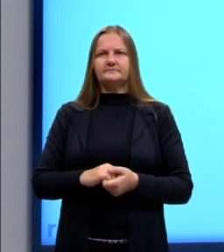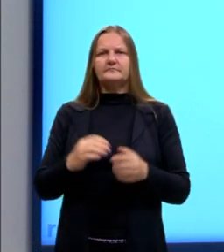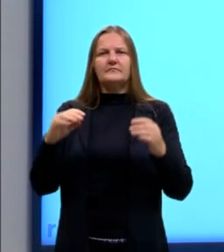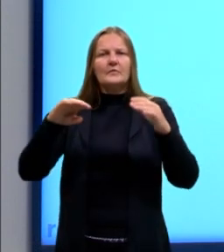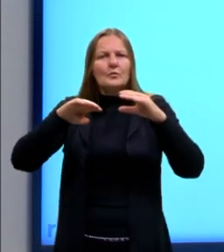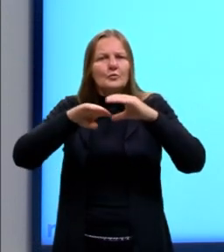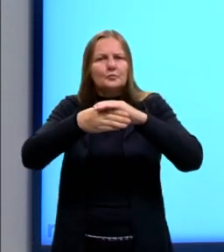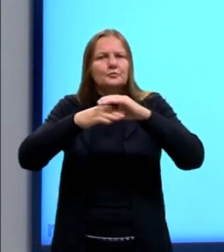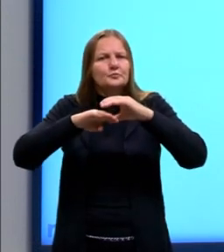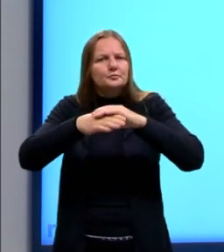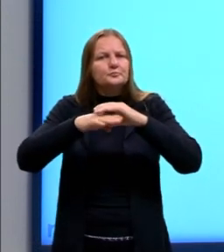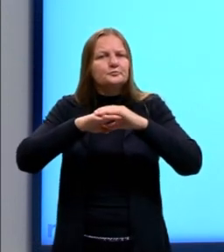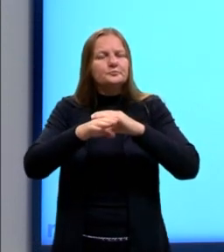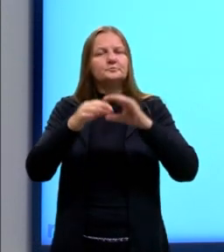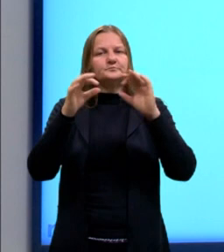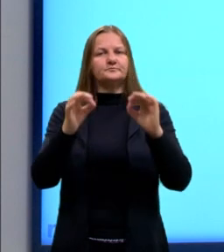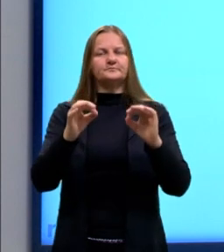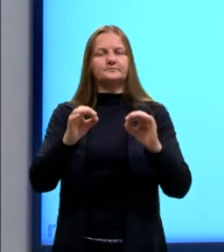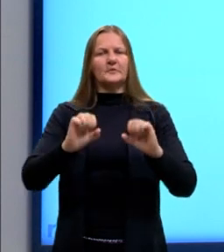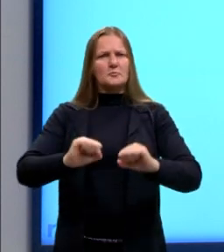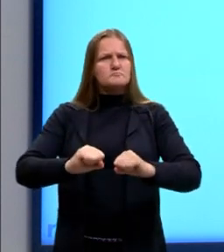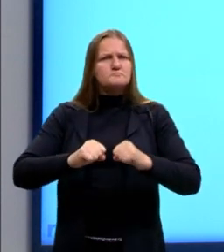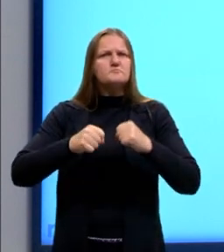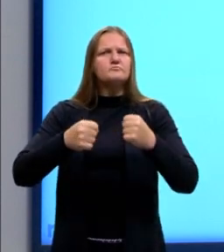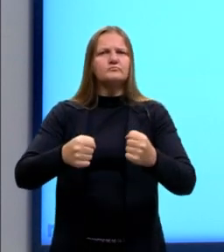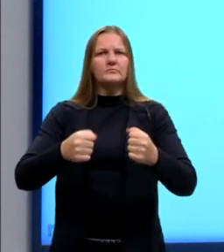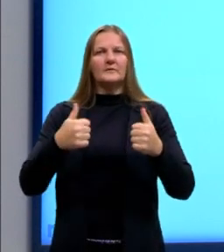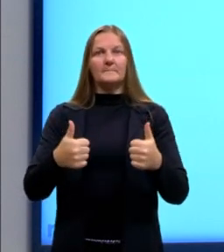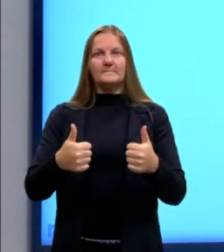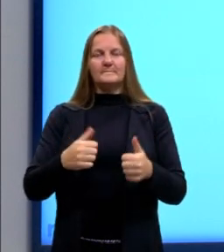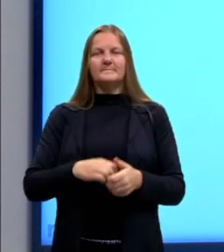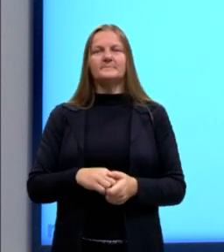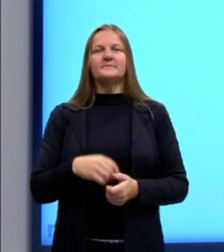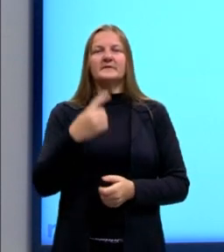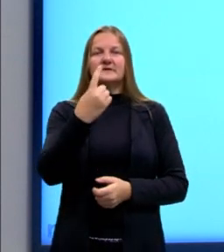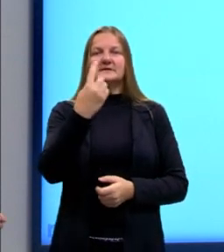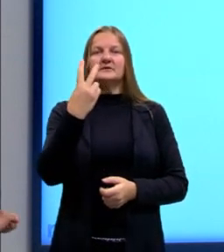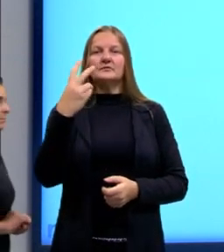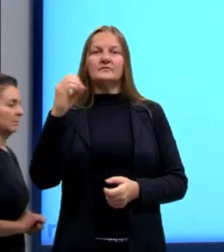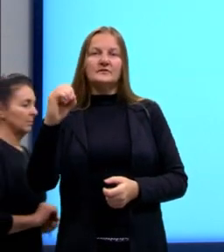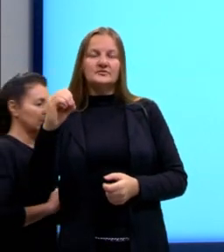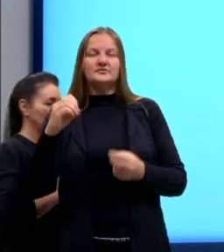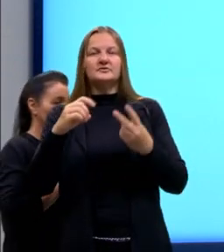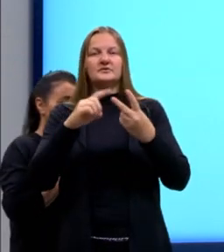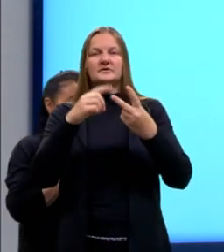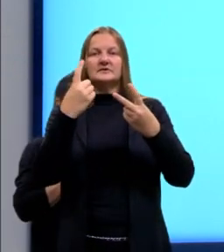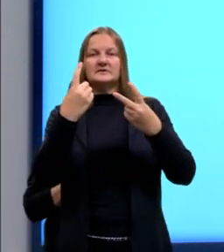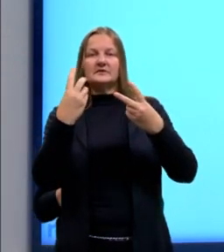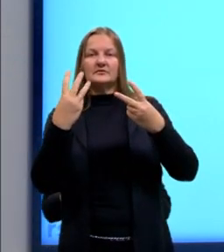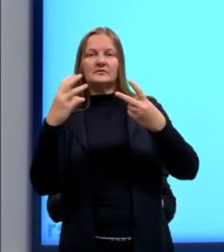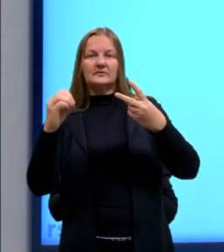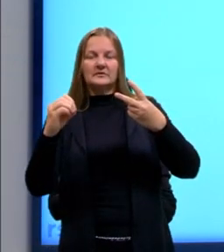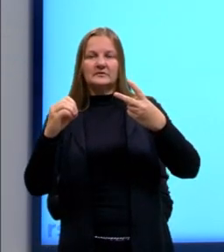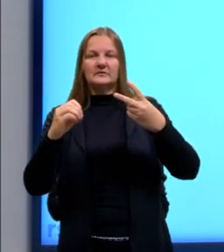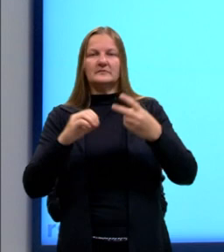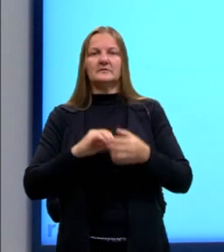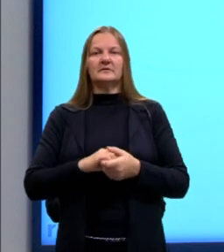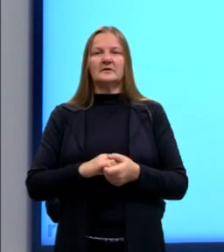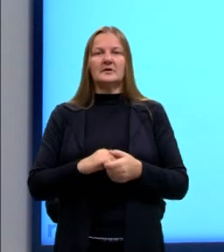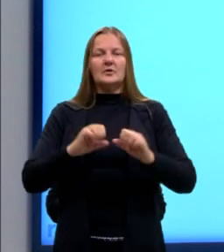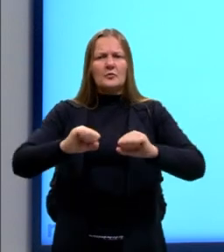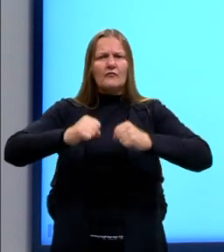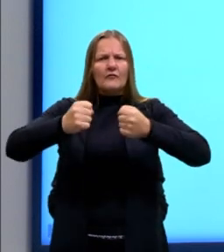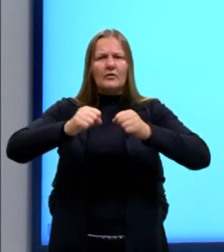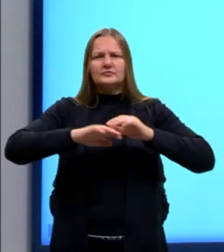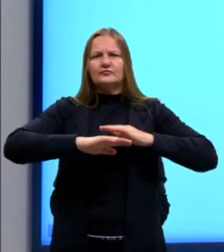encaixam ali no ganho de condicionamento físico é de 120 e 130, portanto, forte